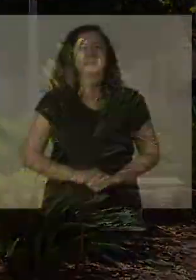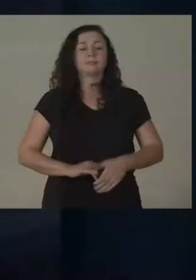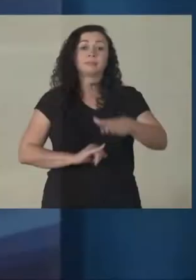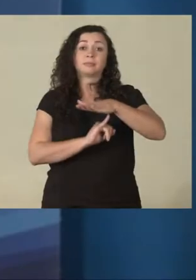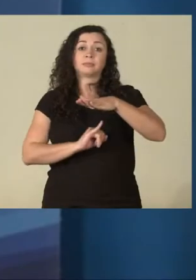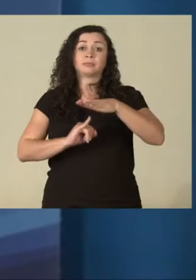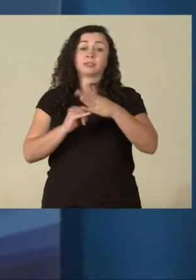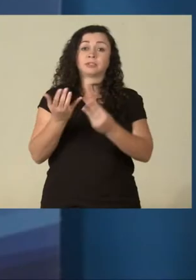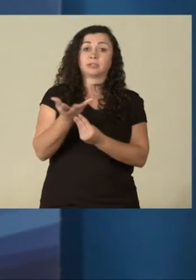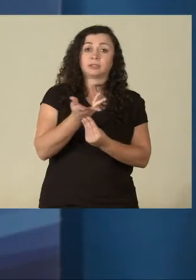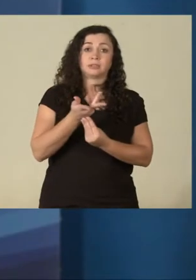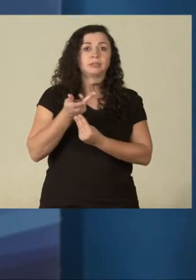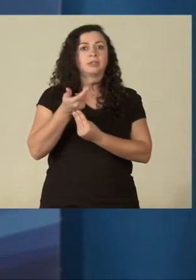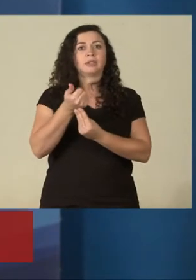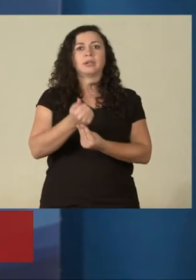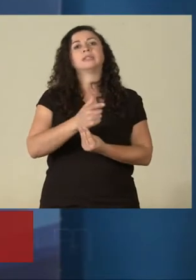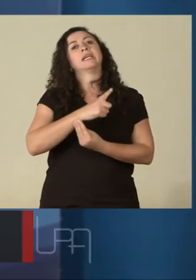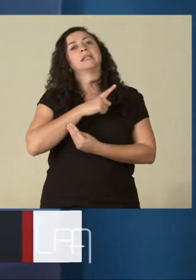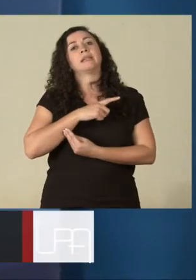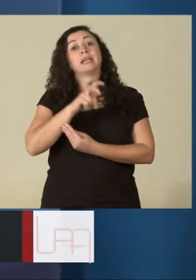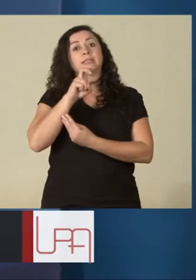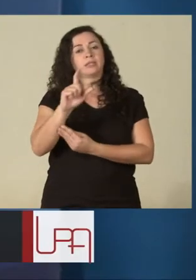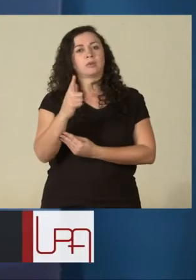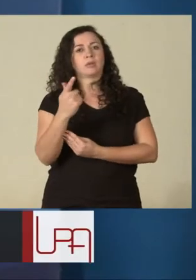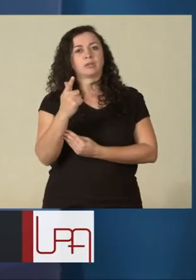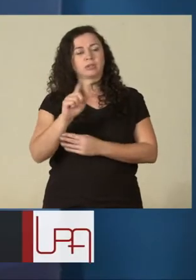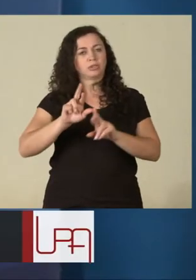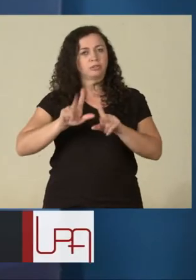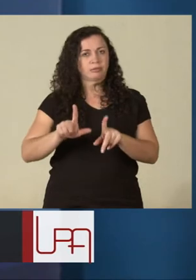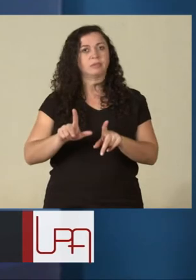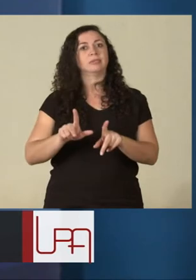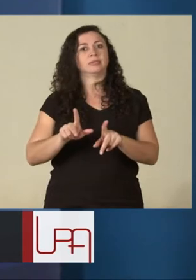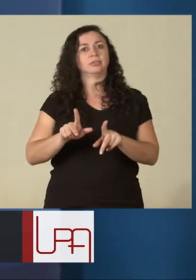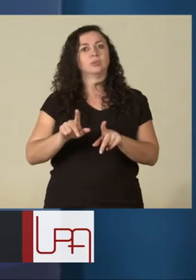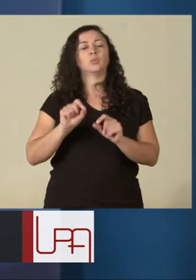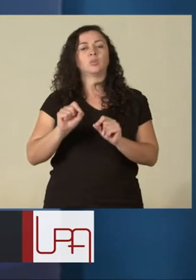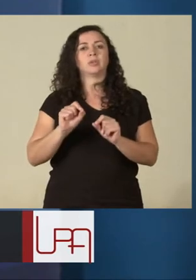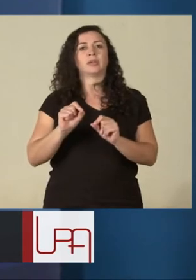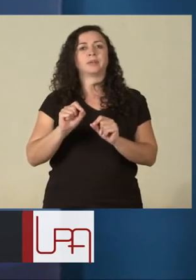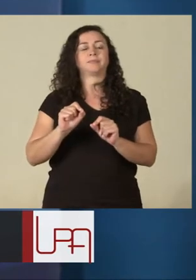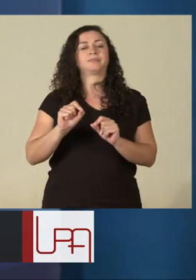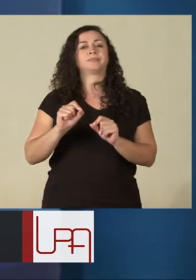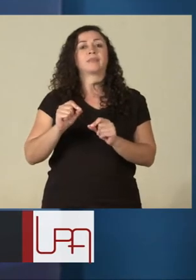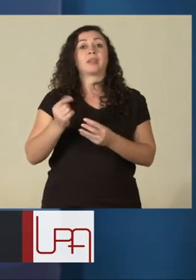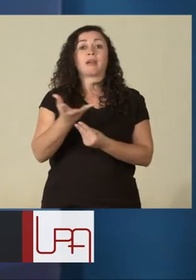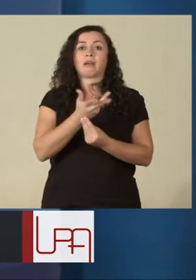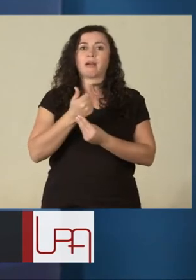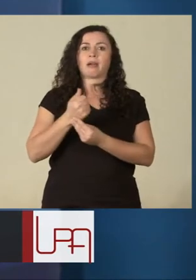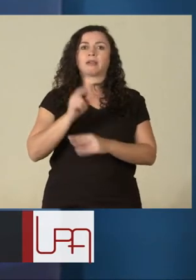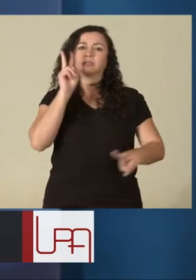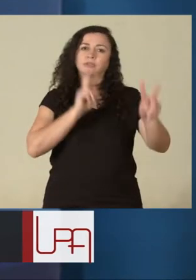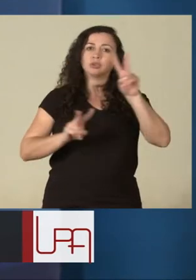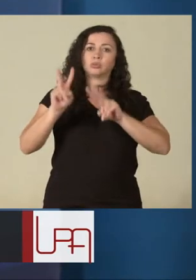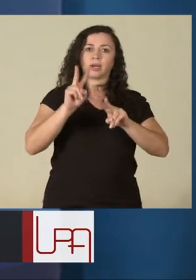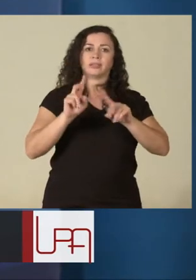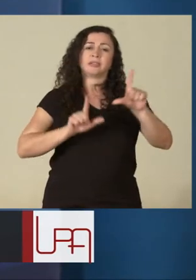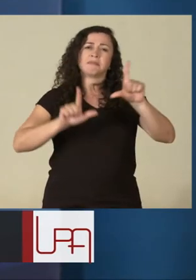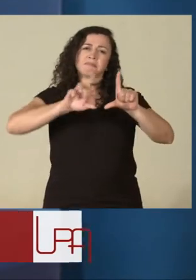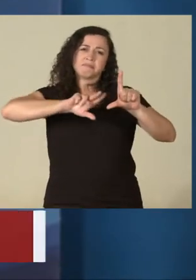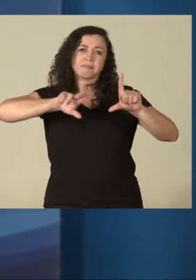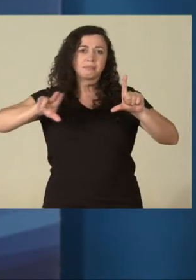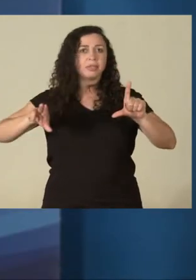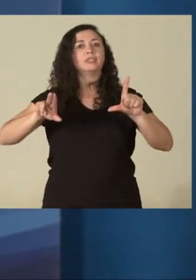O Instituto de Artes tem cinco graduações distintas, que são artes visuais, medialogia,